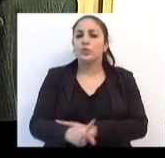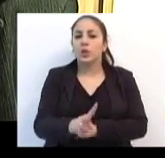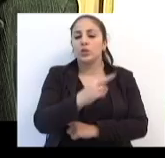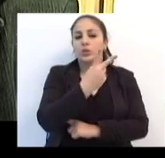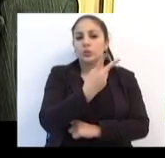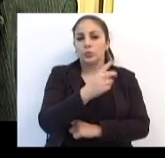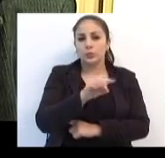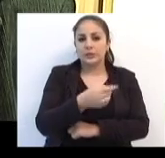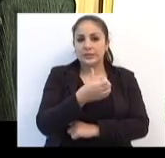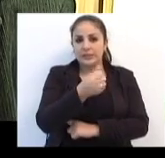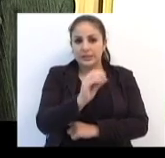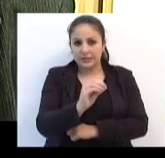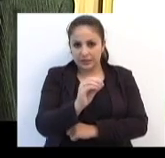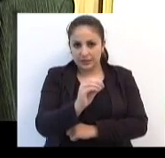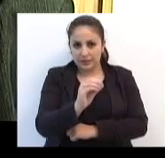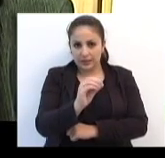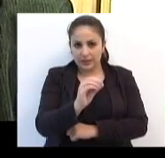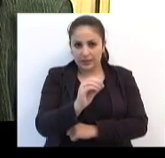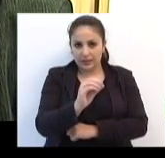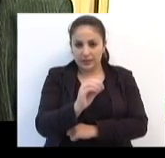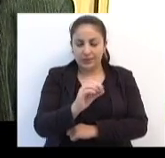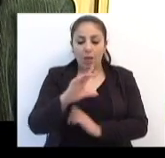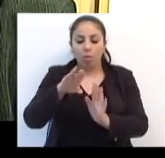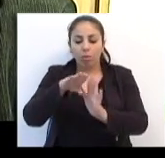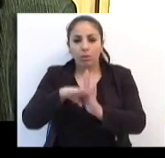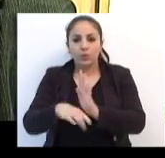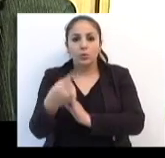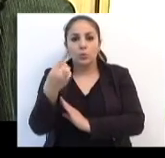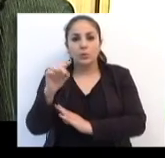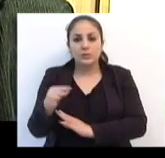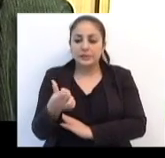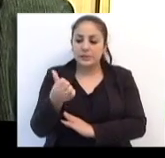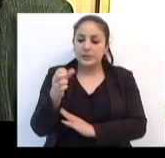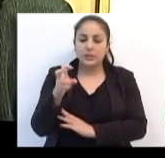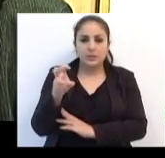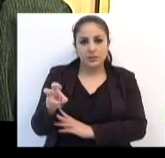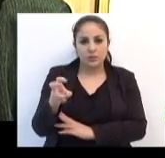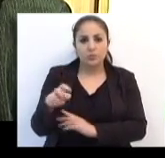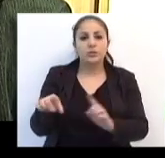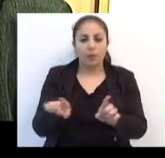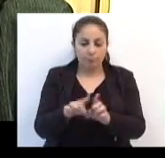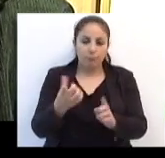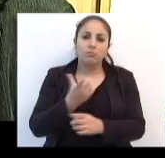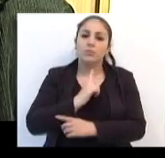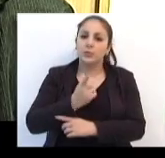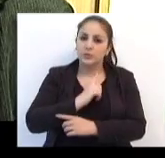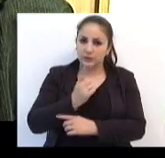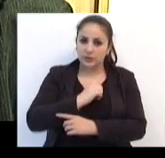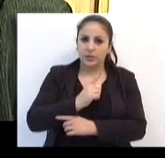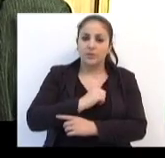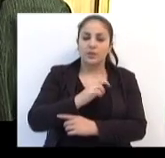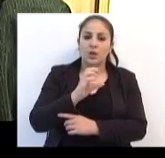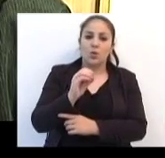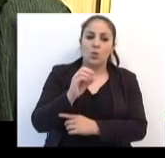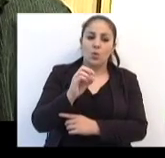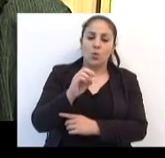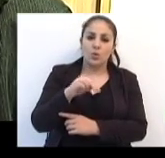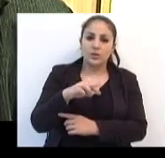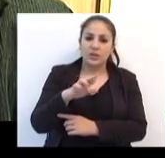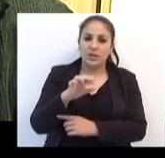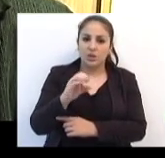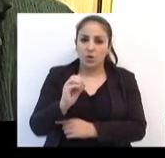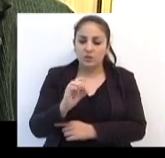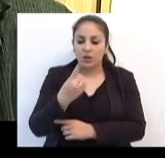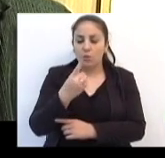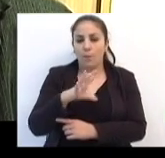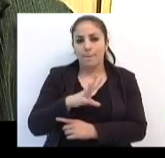,60, ela baixou para R 1,65. Ainda teve lá a situação de uma otorga onerosa de R 1 milhão